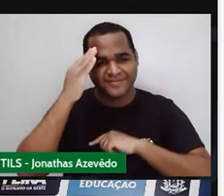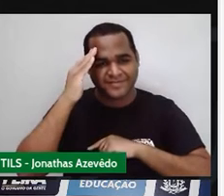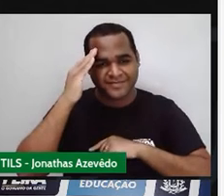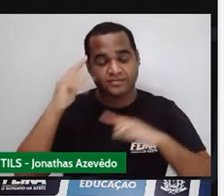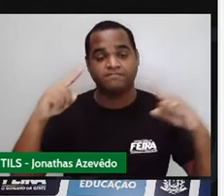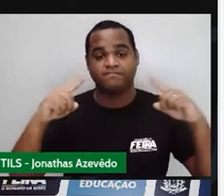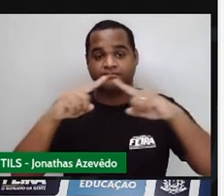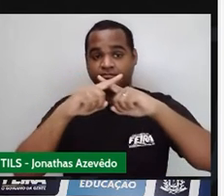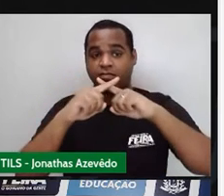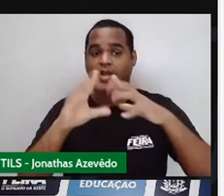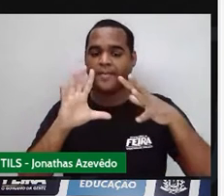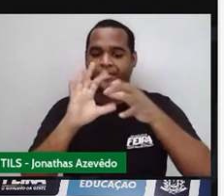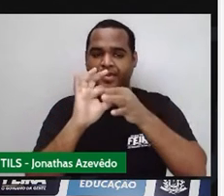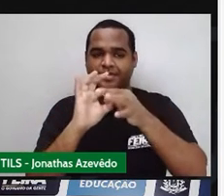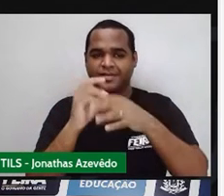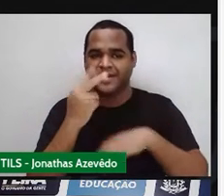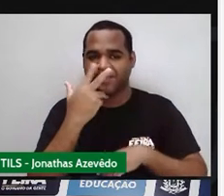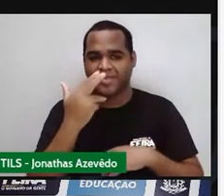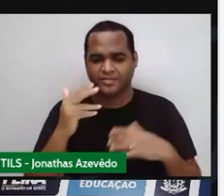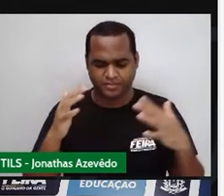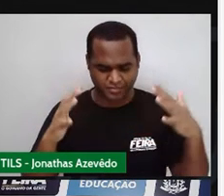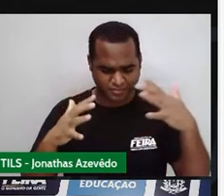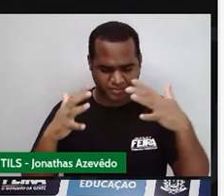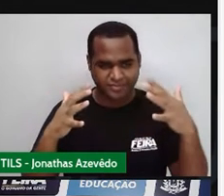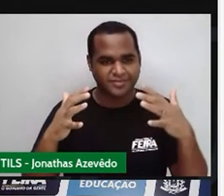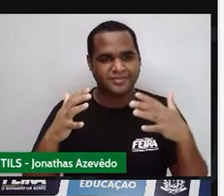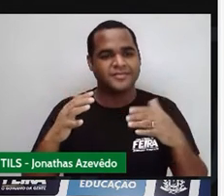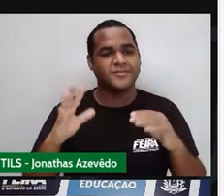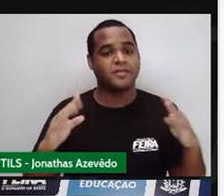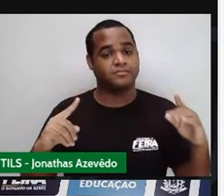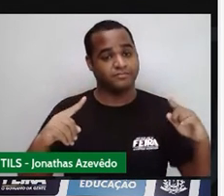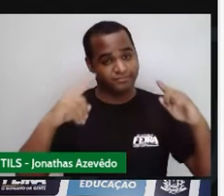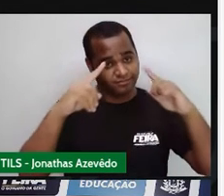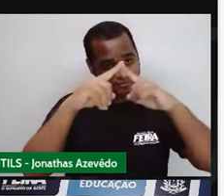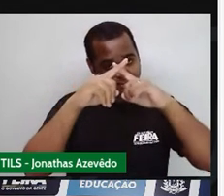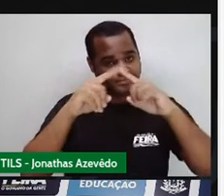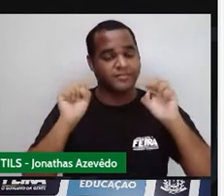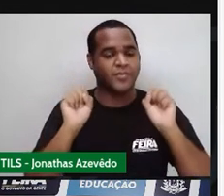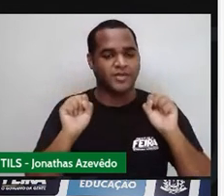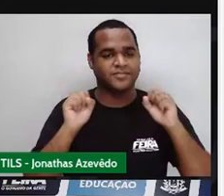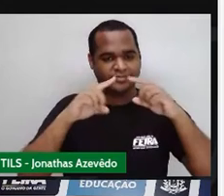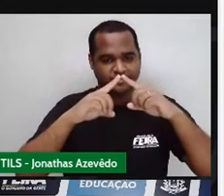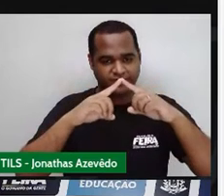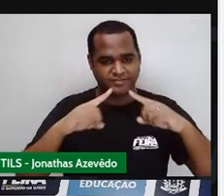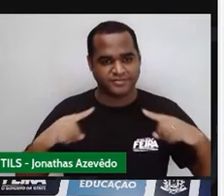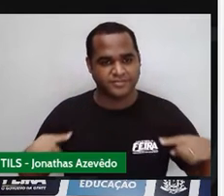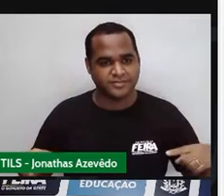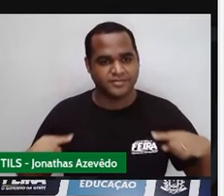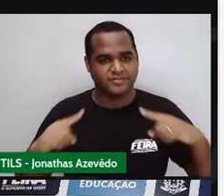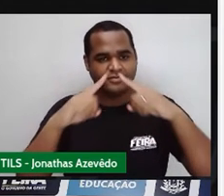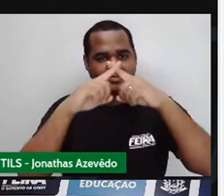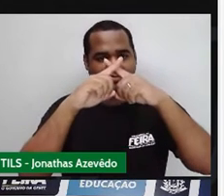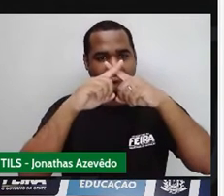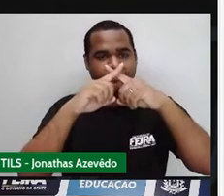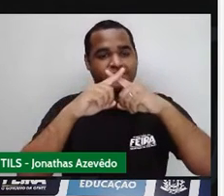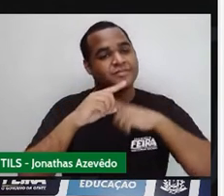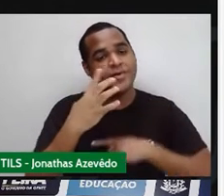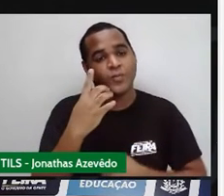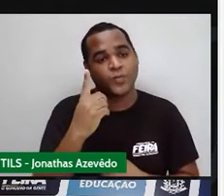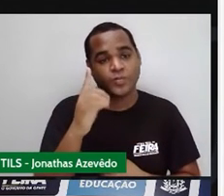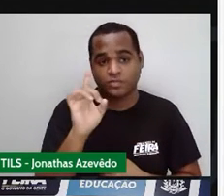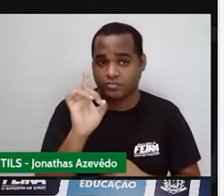de ser lados paralelos, tá bom? Então, essa figura só tem um par de lados